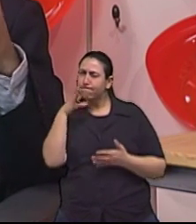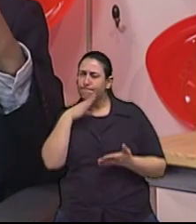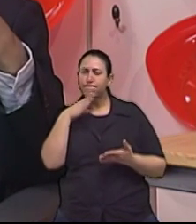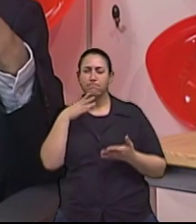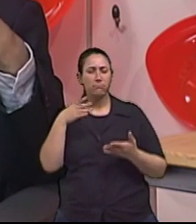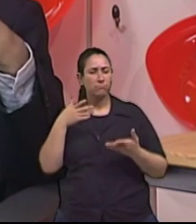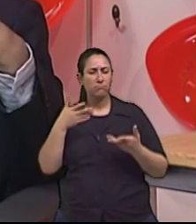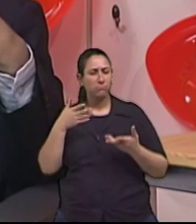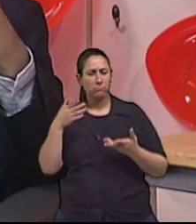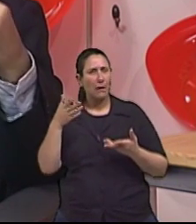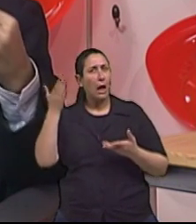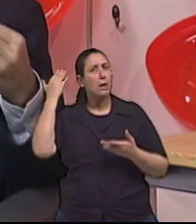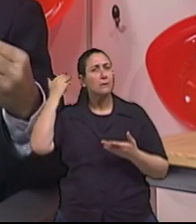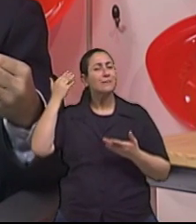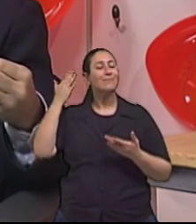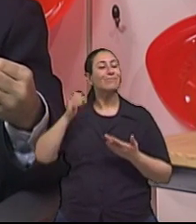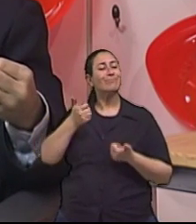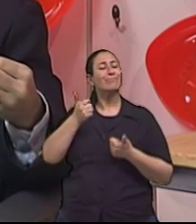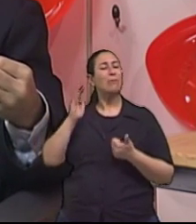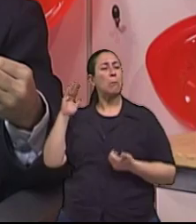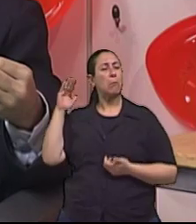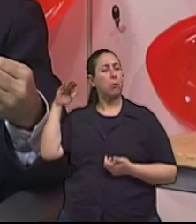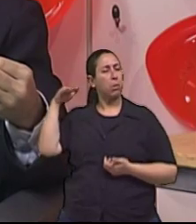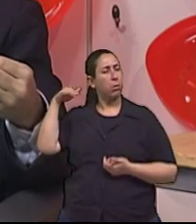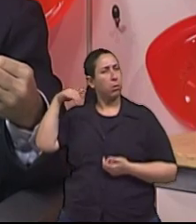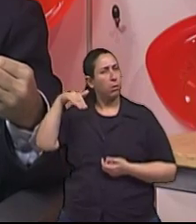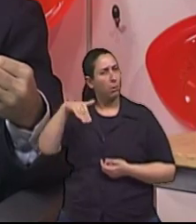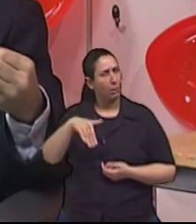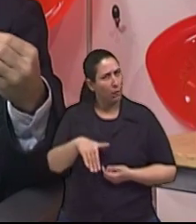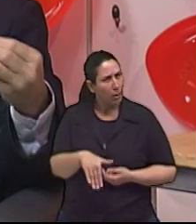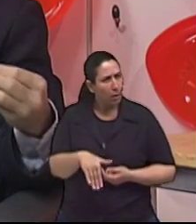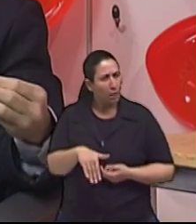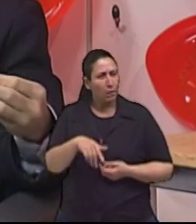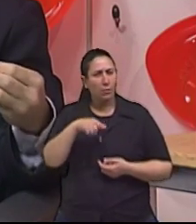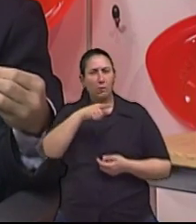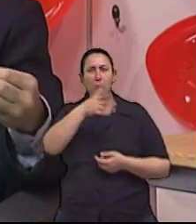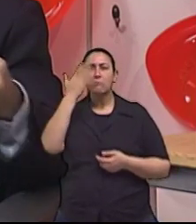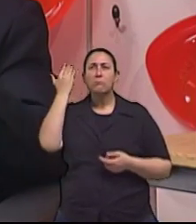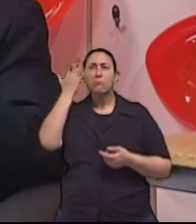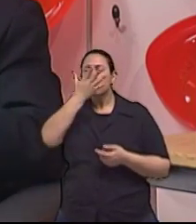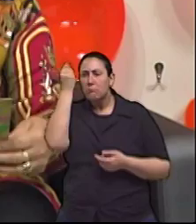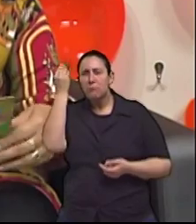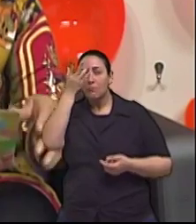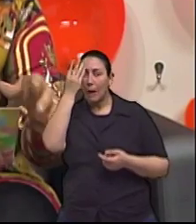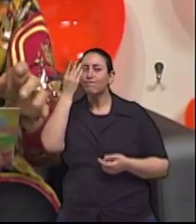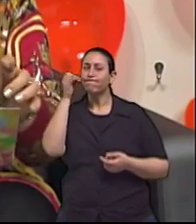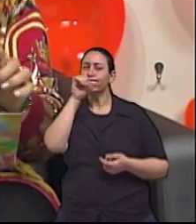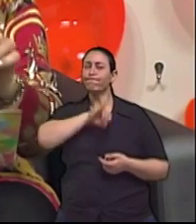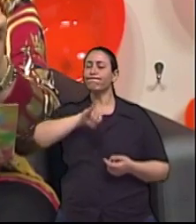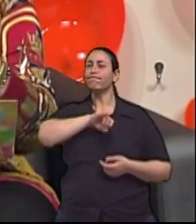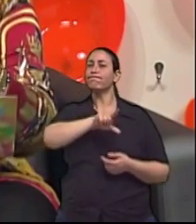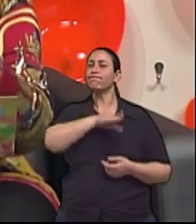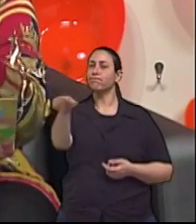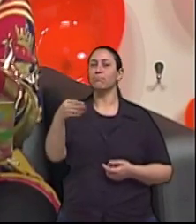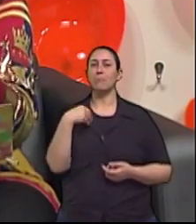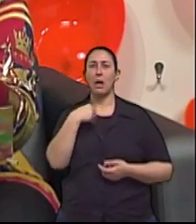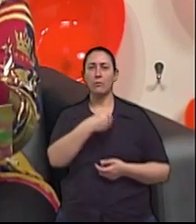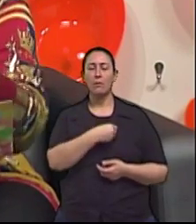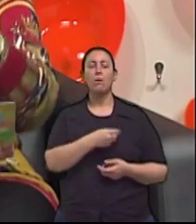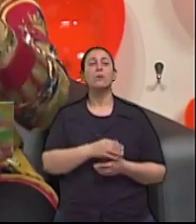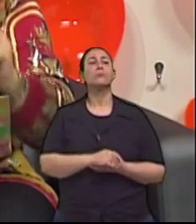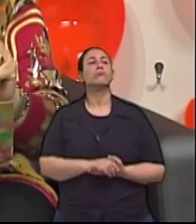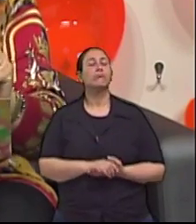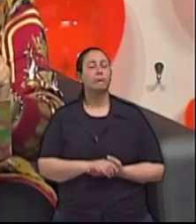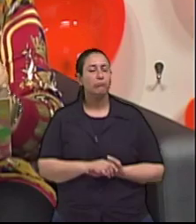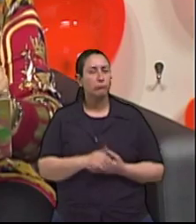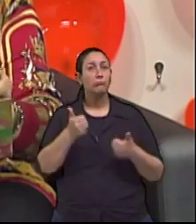E esse declínio está começando a interferir no dia a dia dela, É para buscar. Está na hora de procurar um profissional. Claro. Nós vamos agora estar na